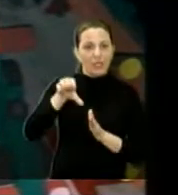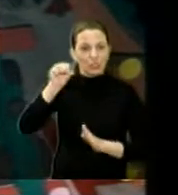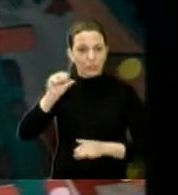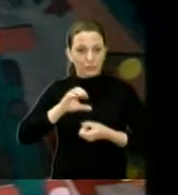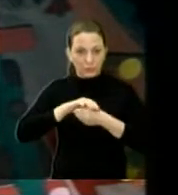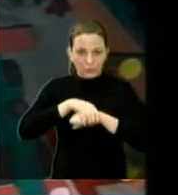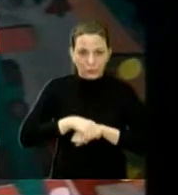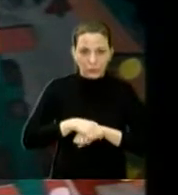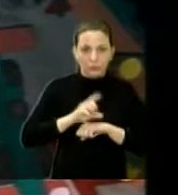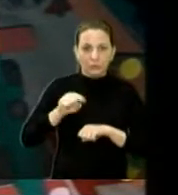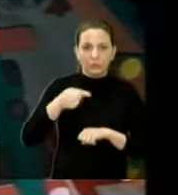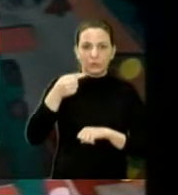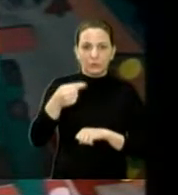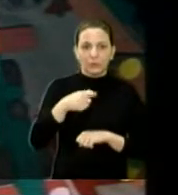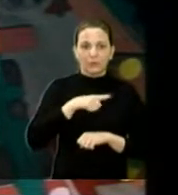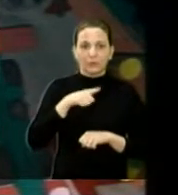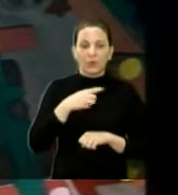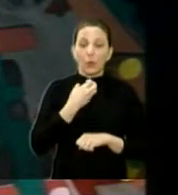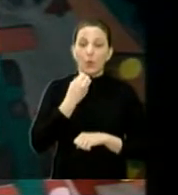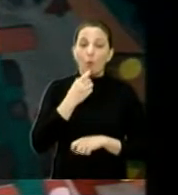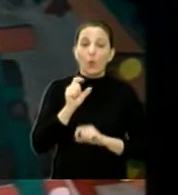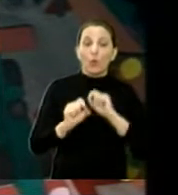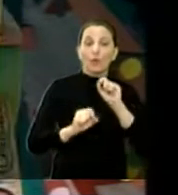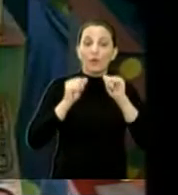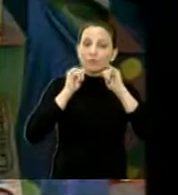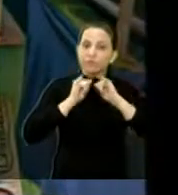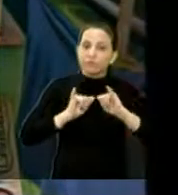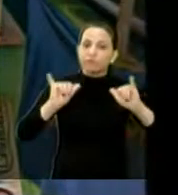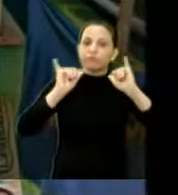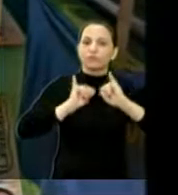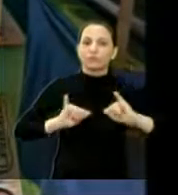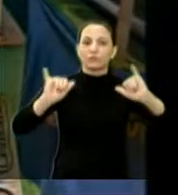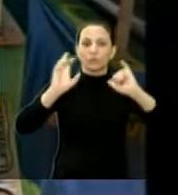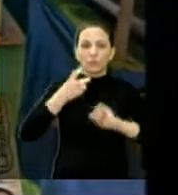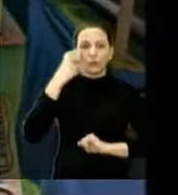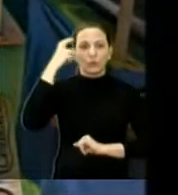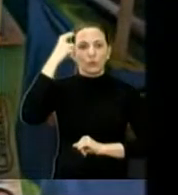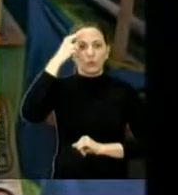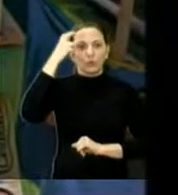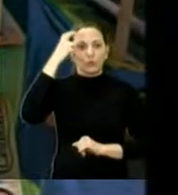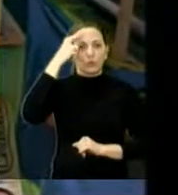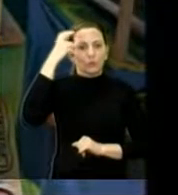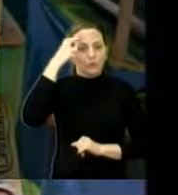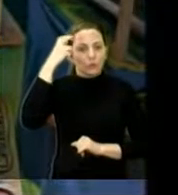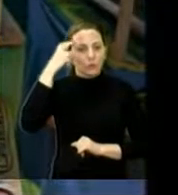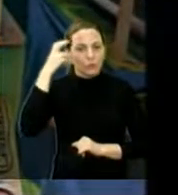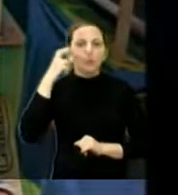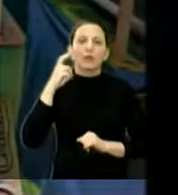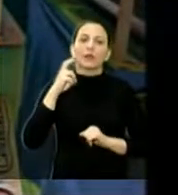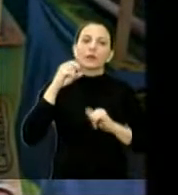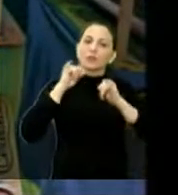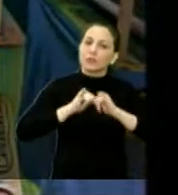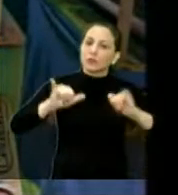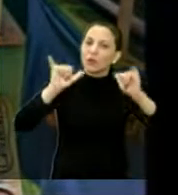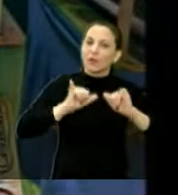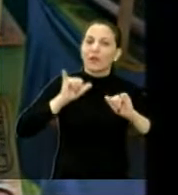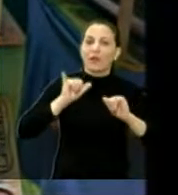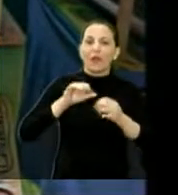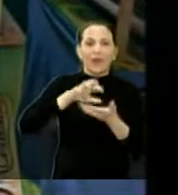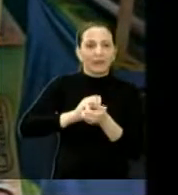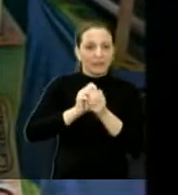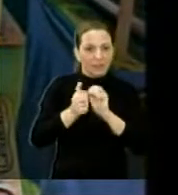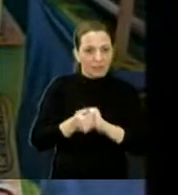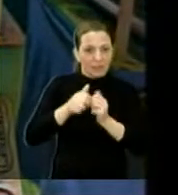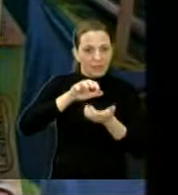O bom disso é difundir a cultura, difundir o artesanato, a